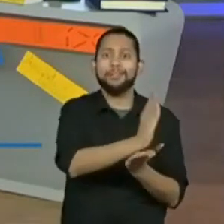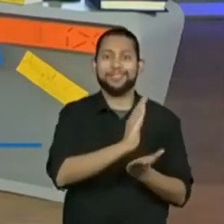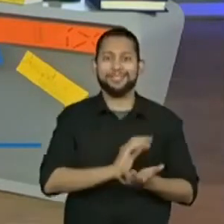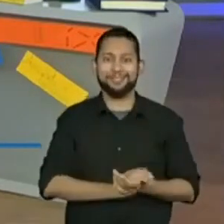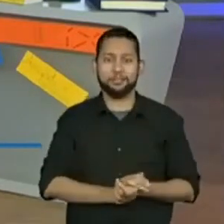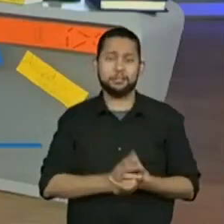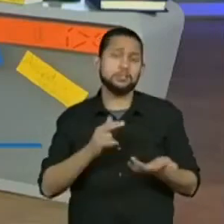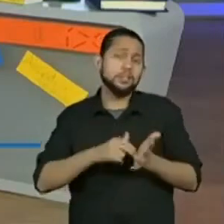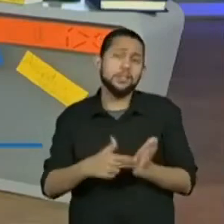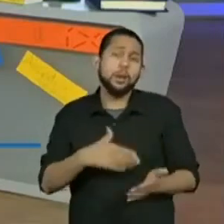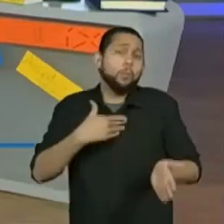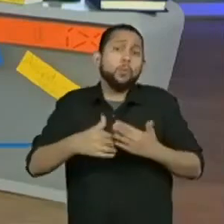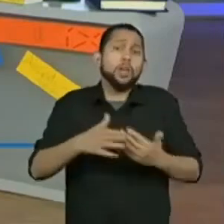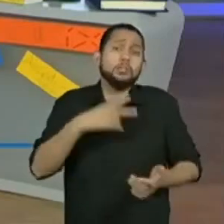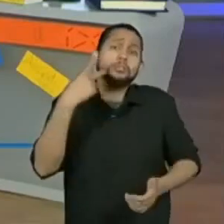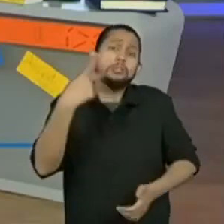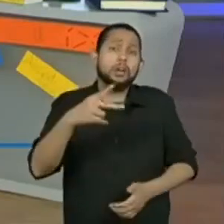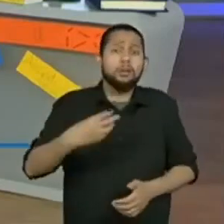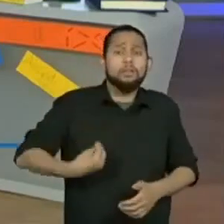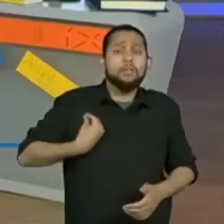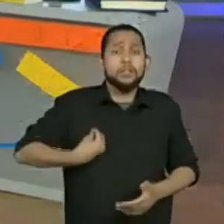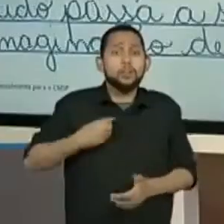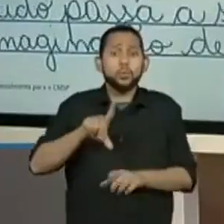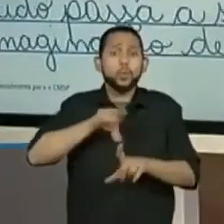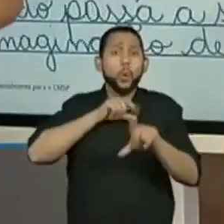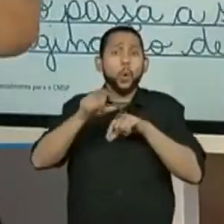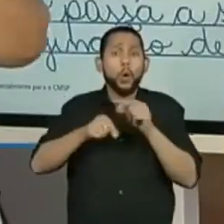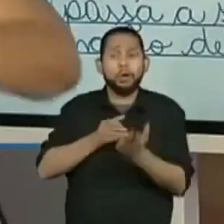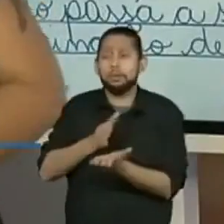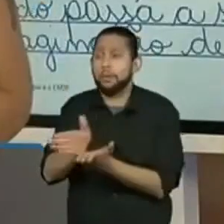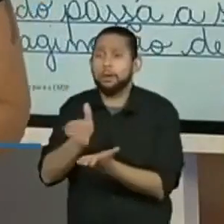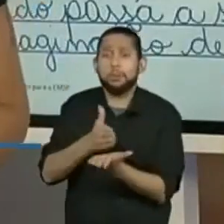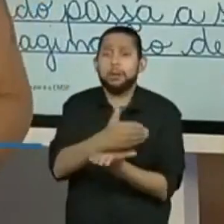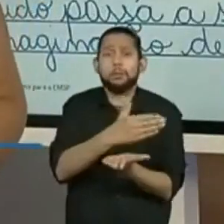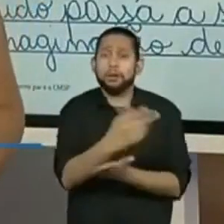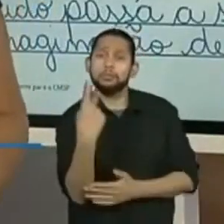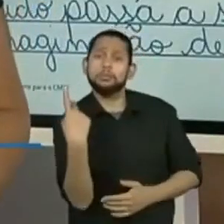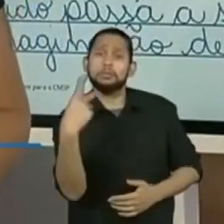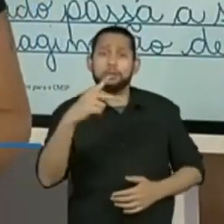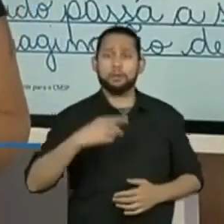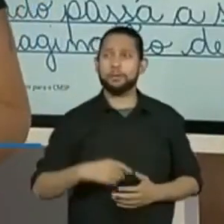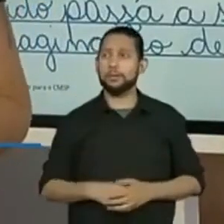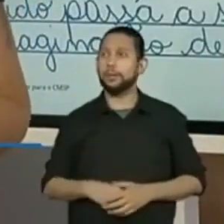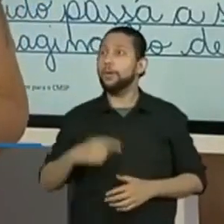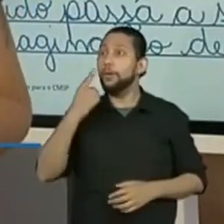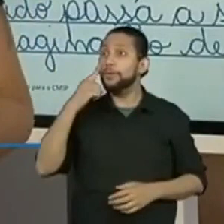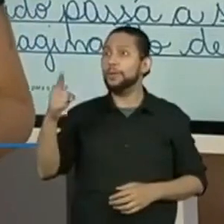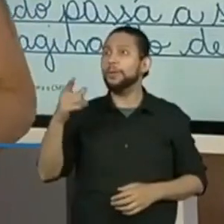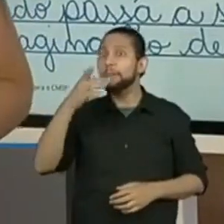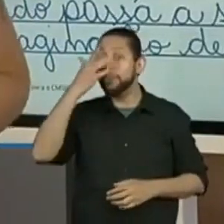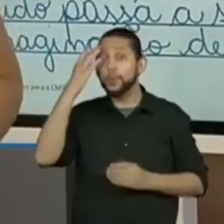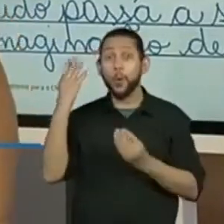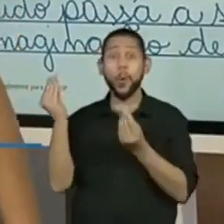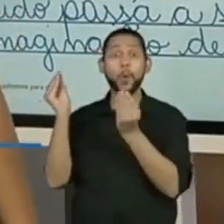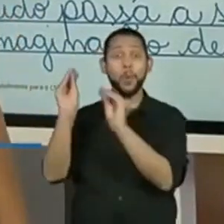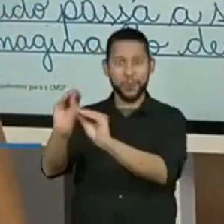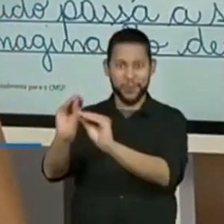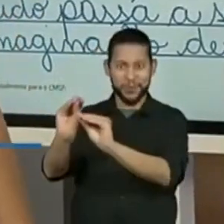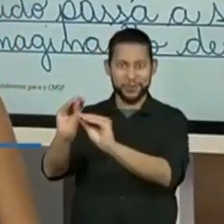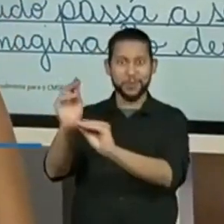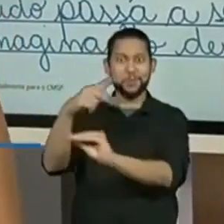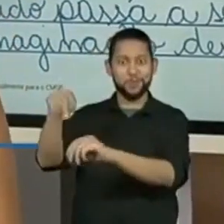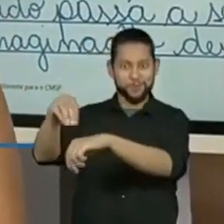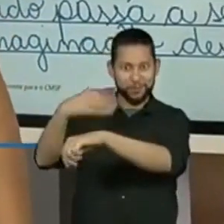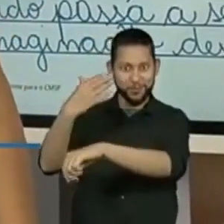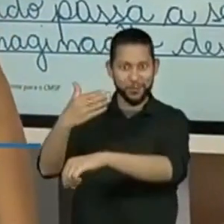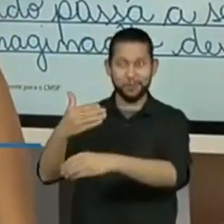qualquer situação. Agora, eu tô achando bonitinho uma galera que tá mandando para os professores, que